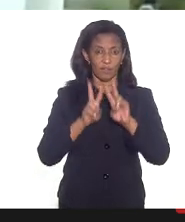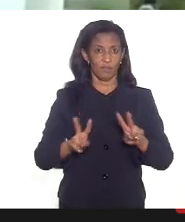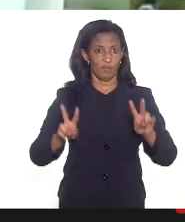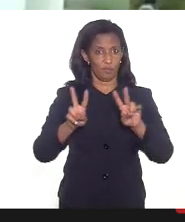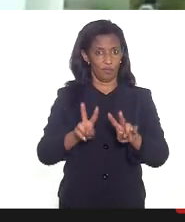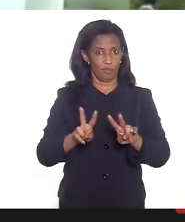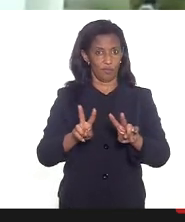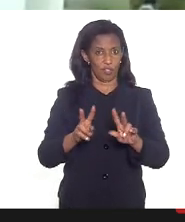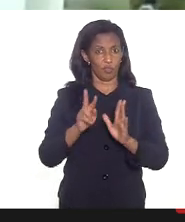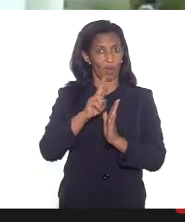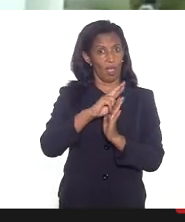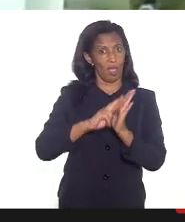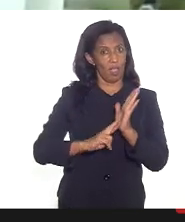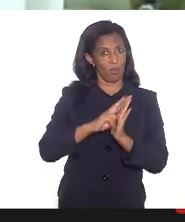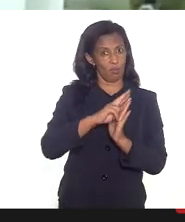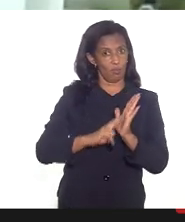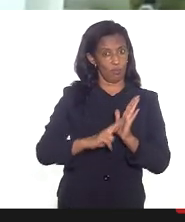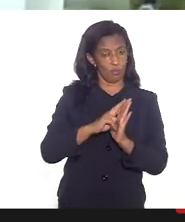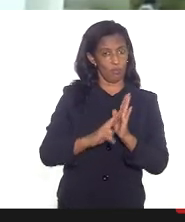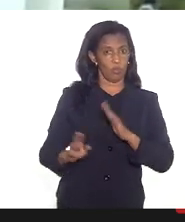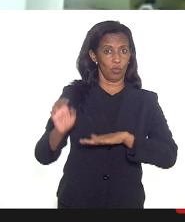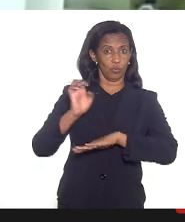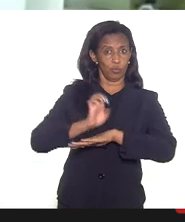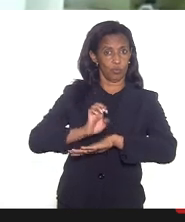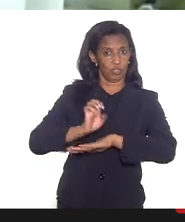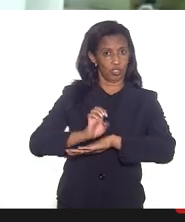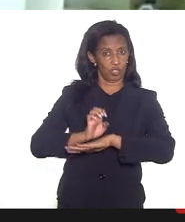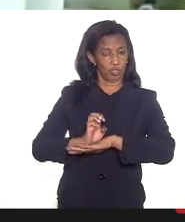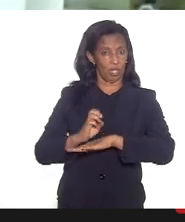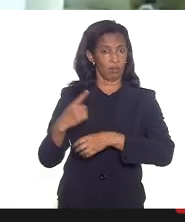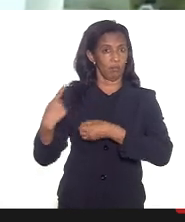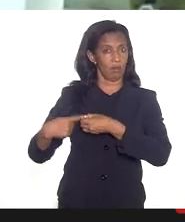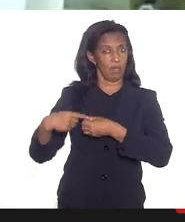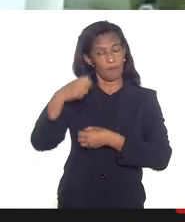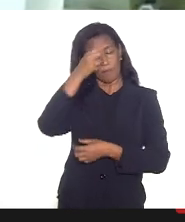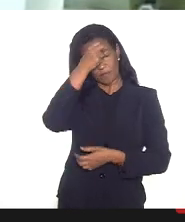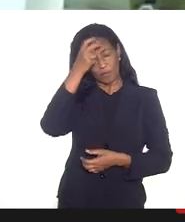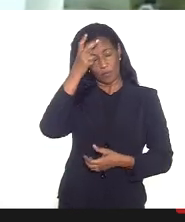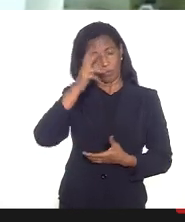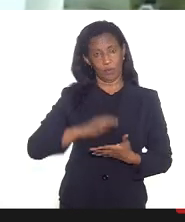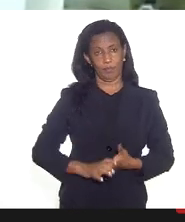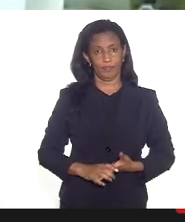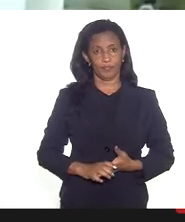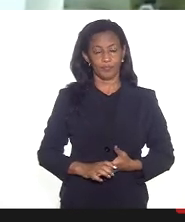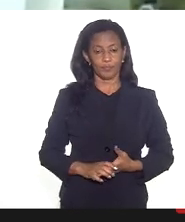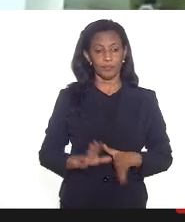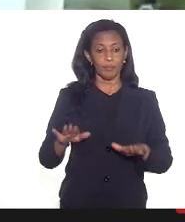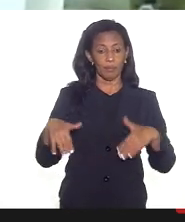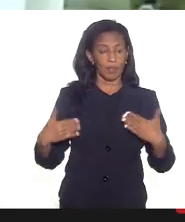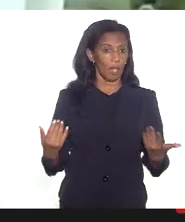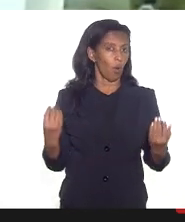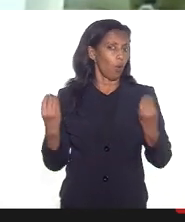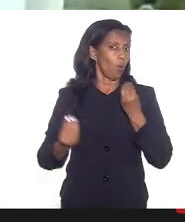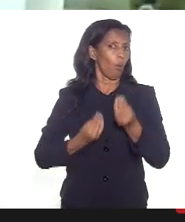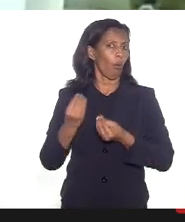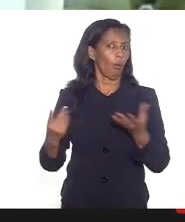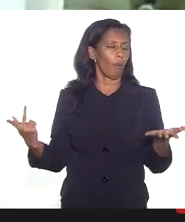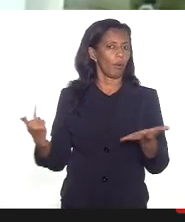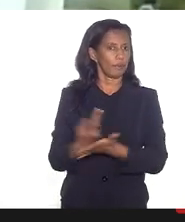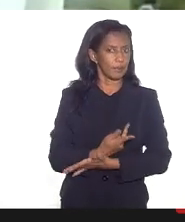regulamentação dos estados e municípios então como houve essa